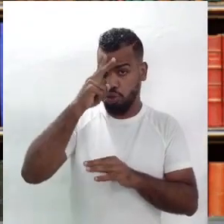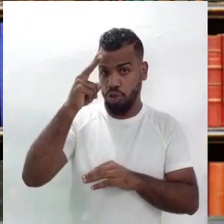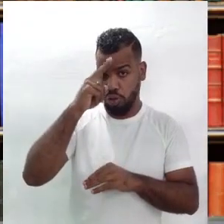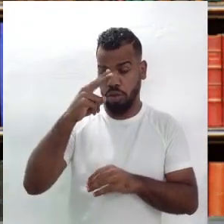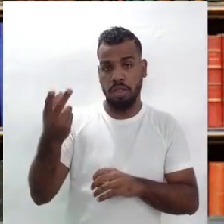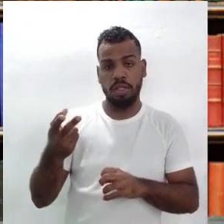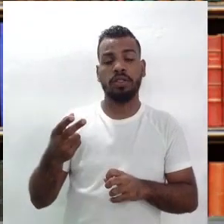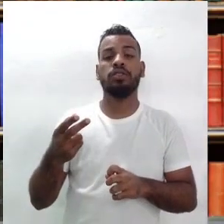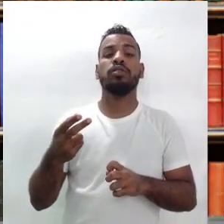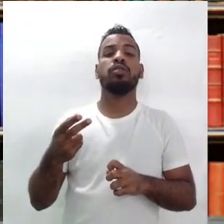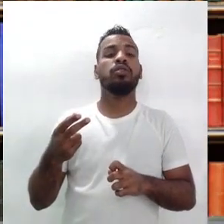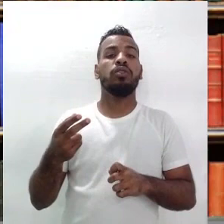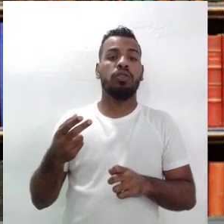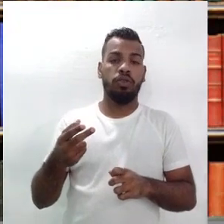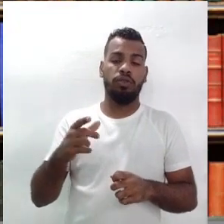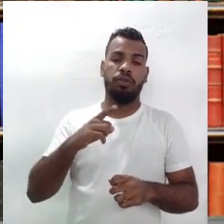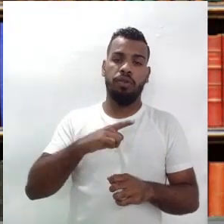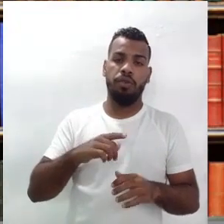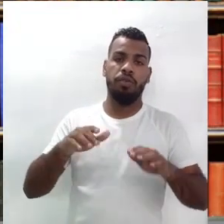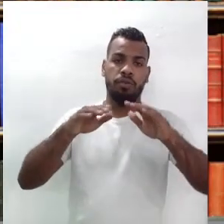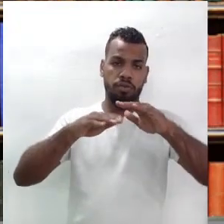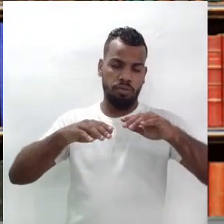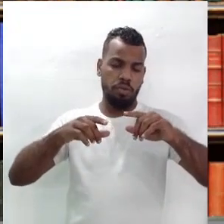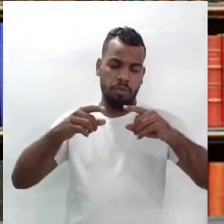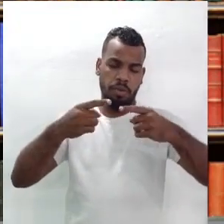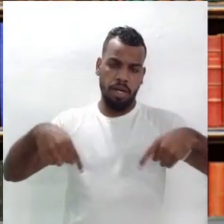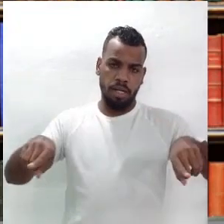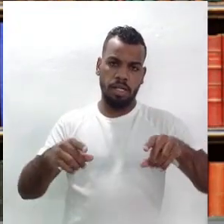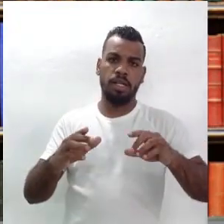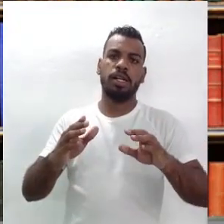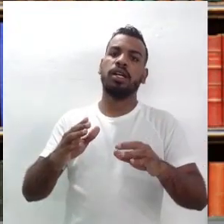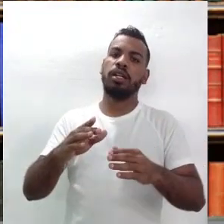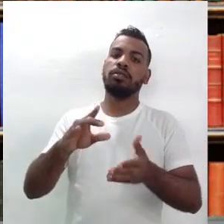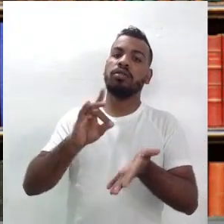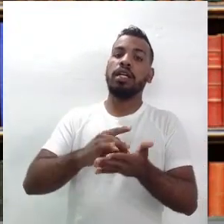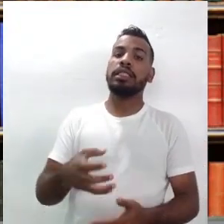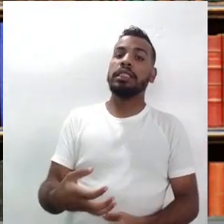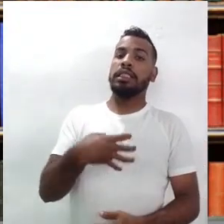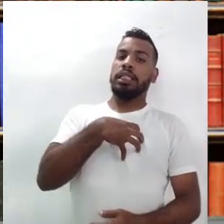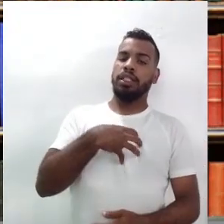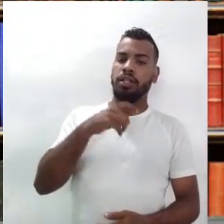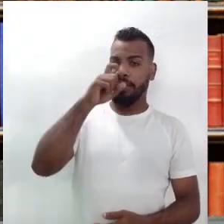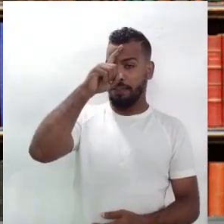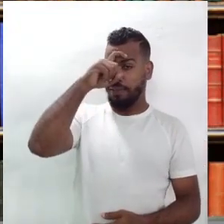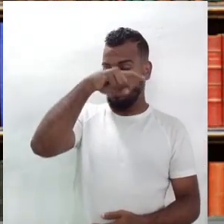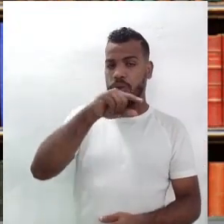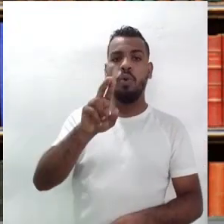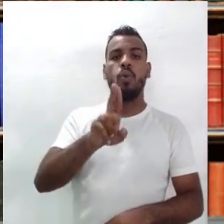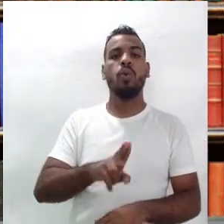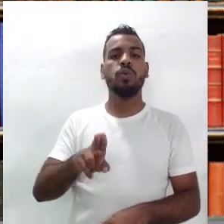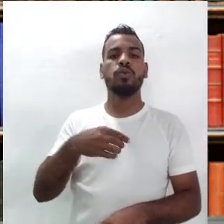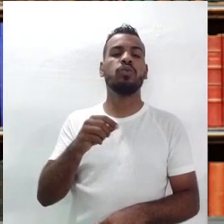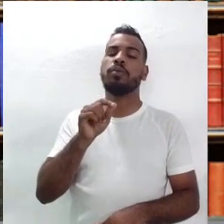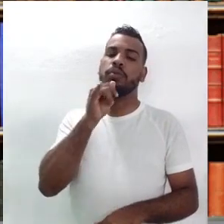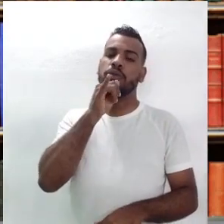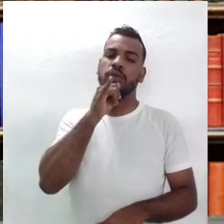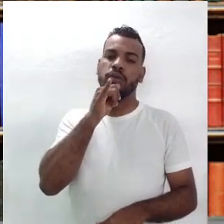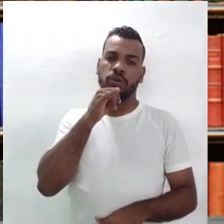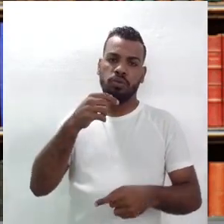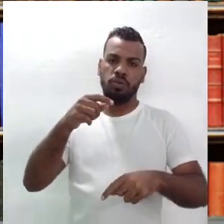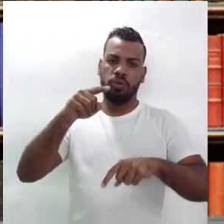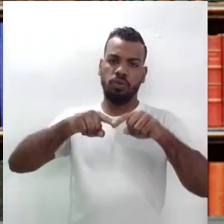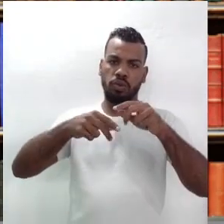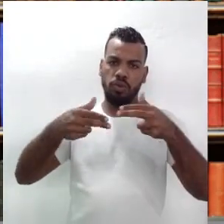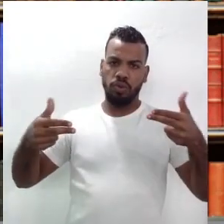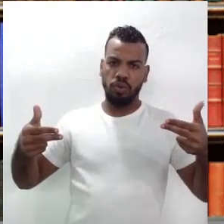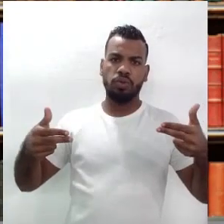é de que o próprio Cussi de Almeida, o maestro, ele sentiu dificuldade de usar os instrumentos